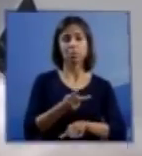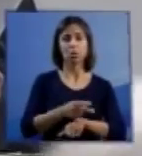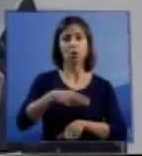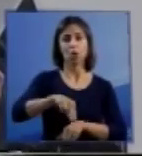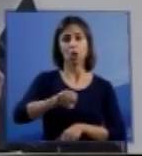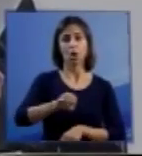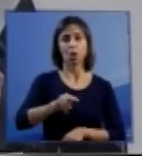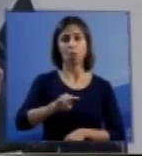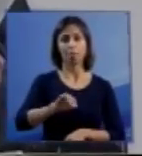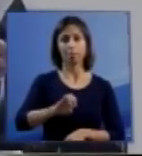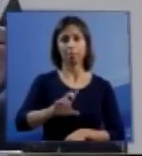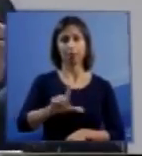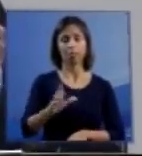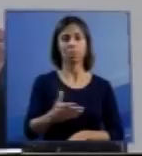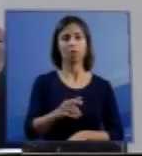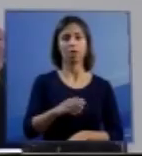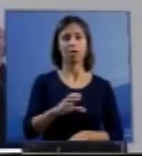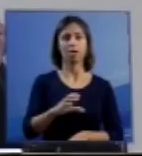excelência.